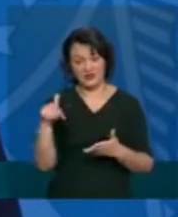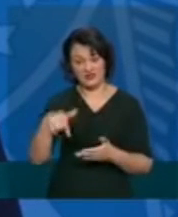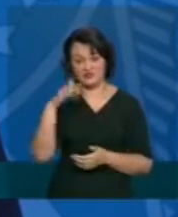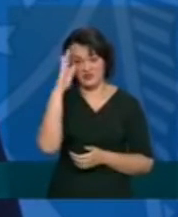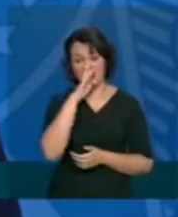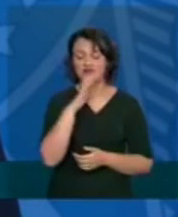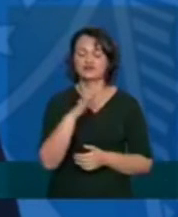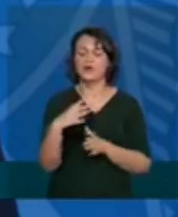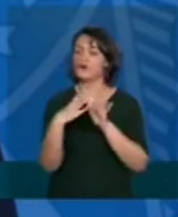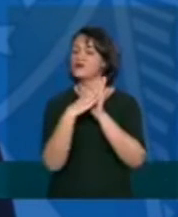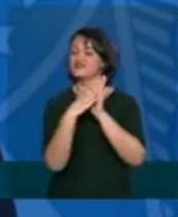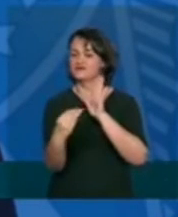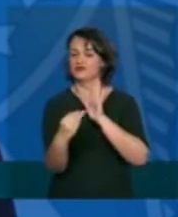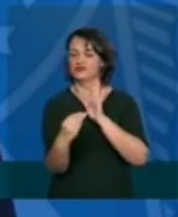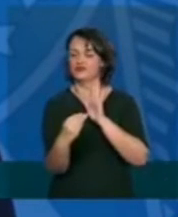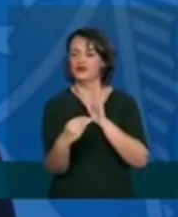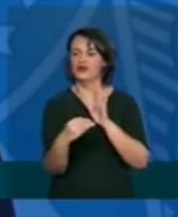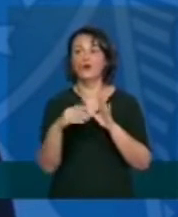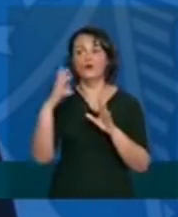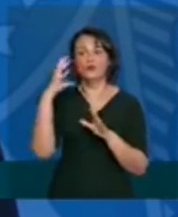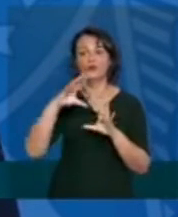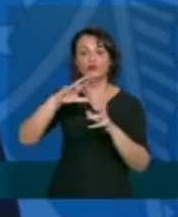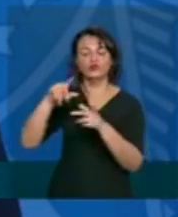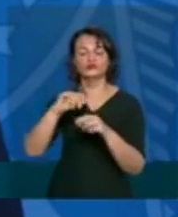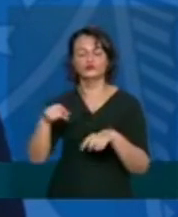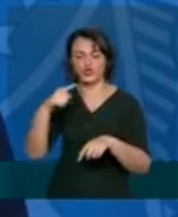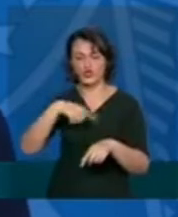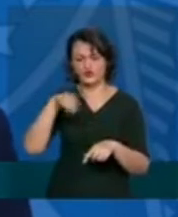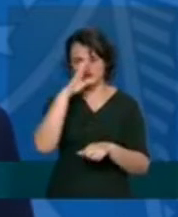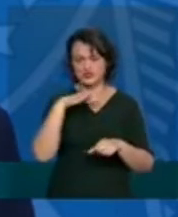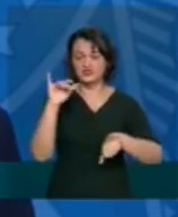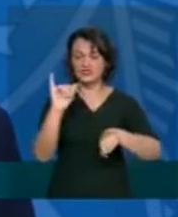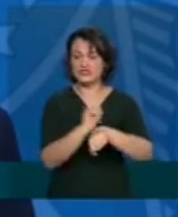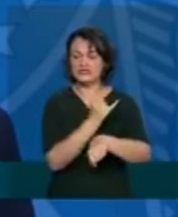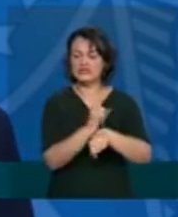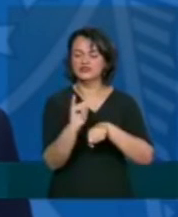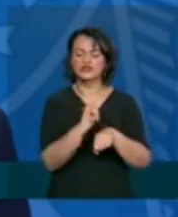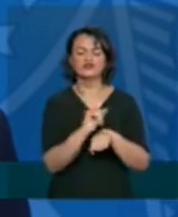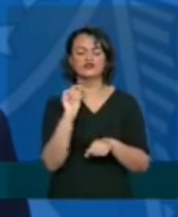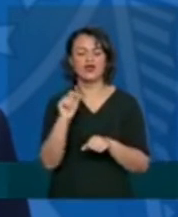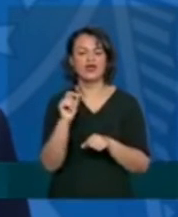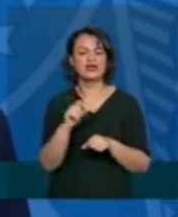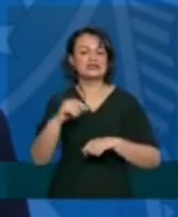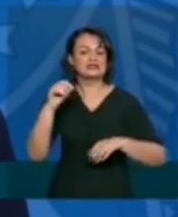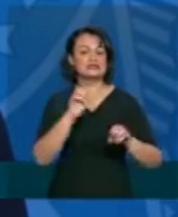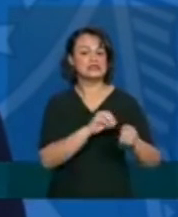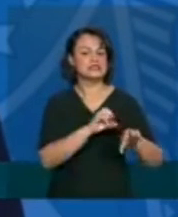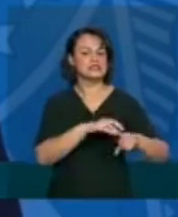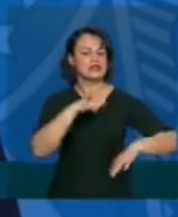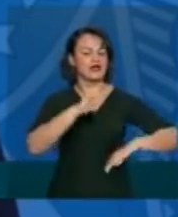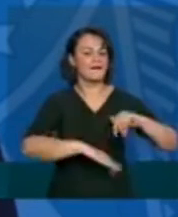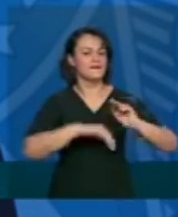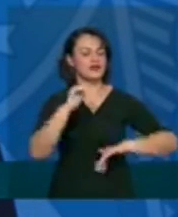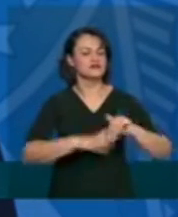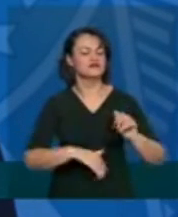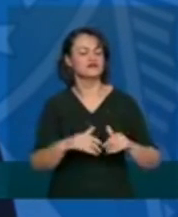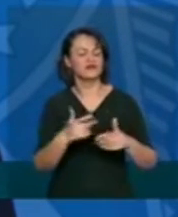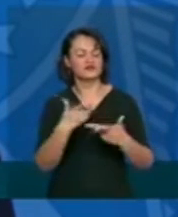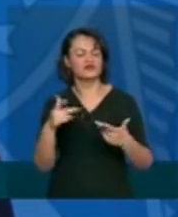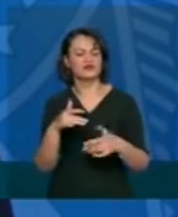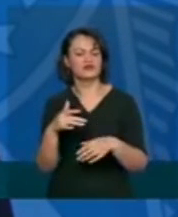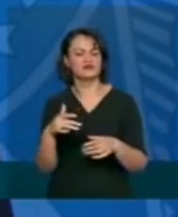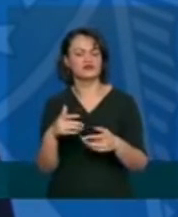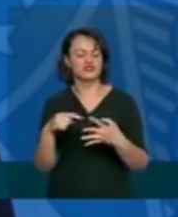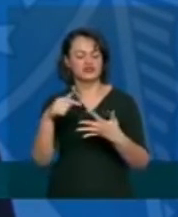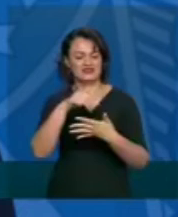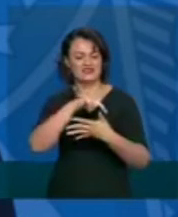exemplo para o mundo de criar uma ação estratégica voltada a precocemente capacitar e recrutar profissionais das 14